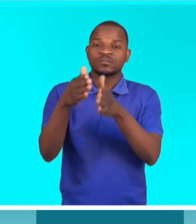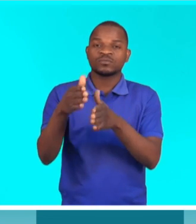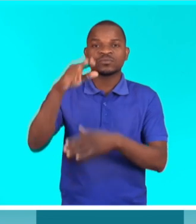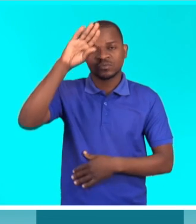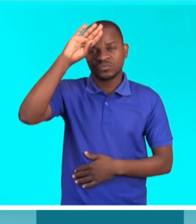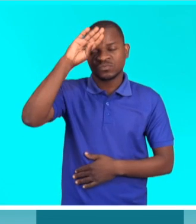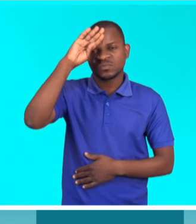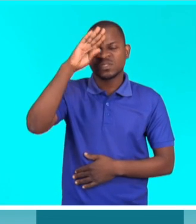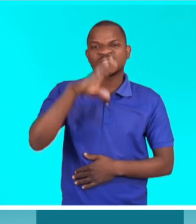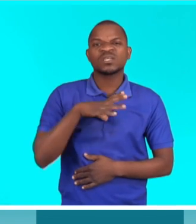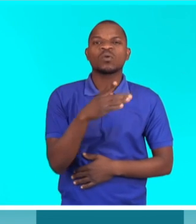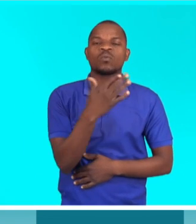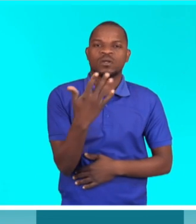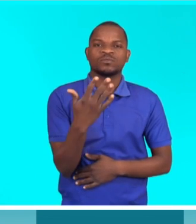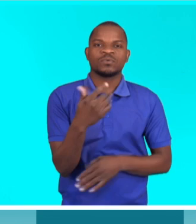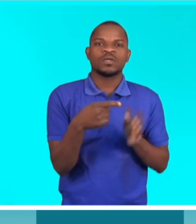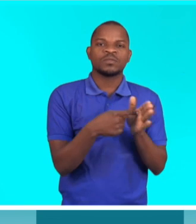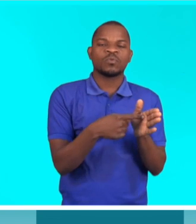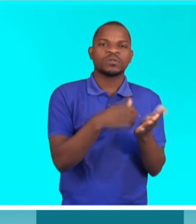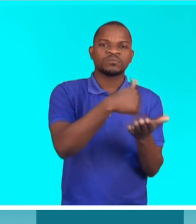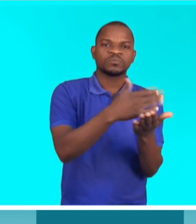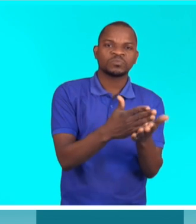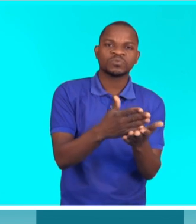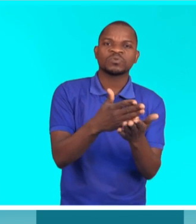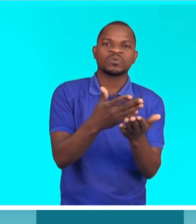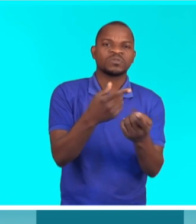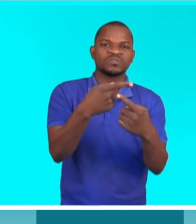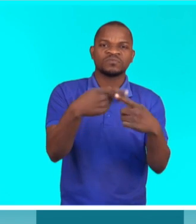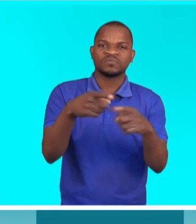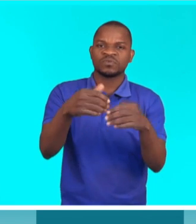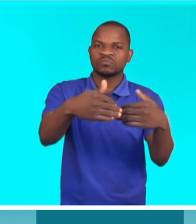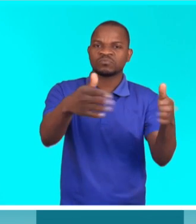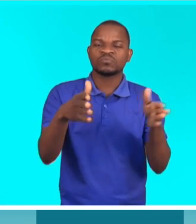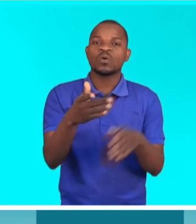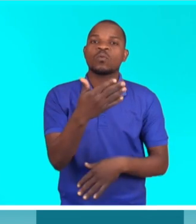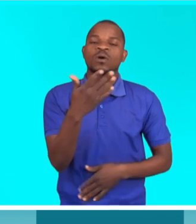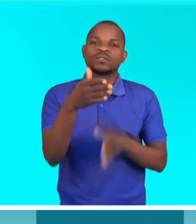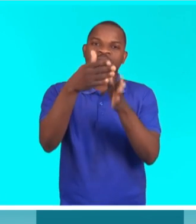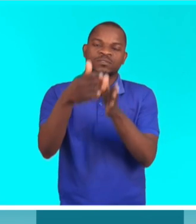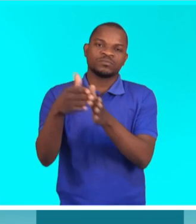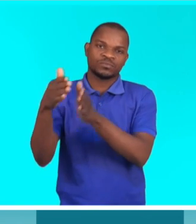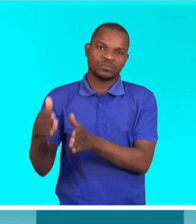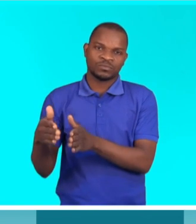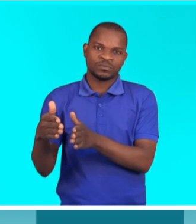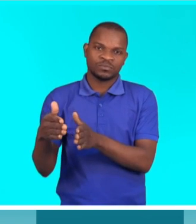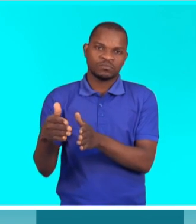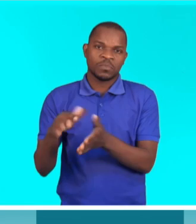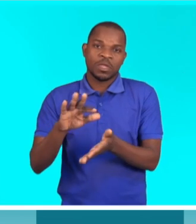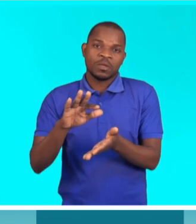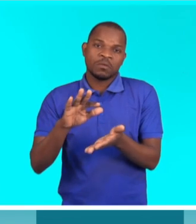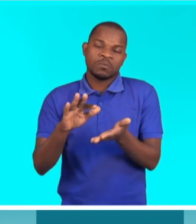que podem existir em cada enfermaria. Por exemplo, Medicina 1 pode internar até quantos doentes?